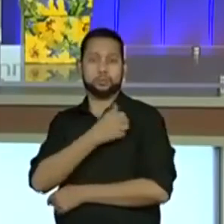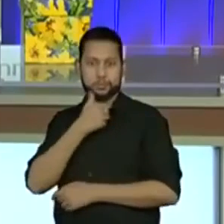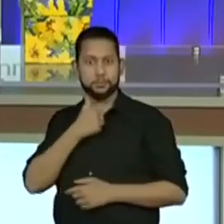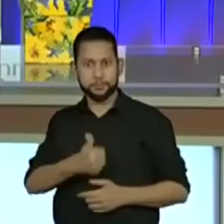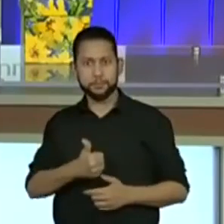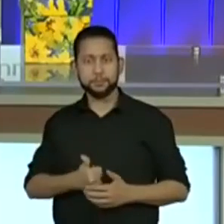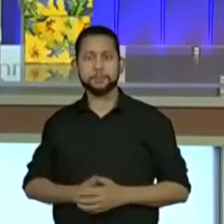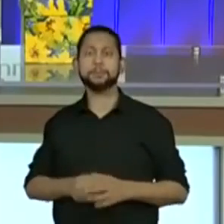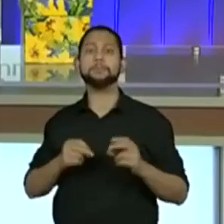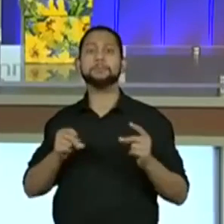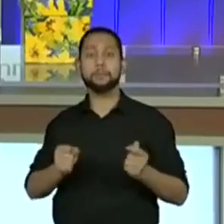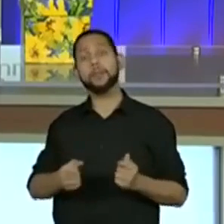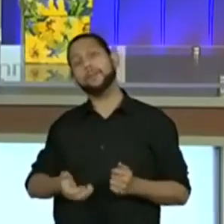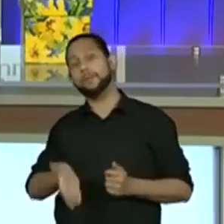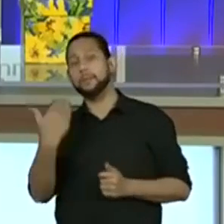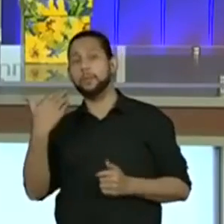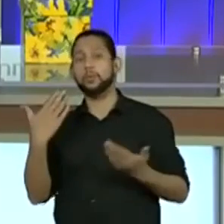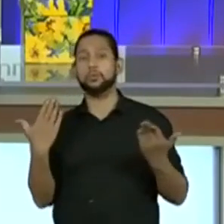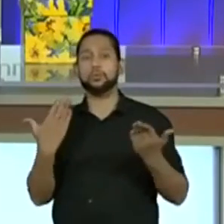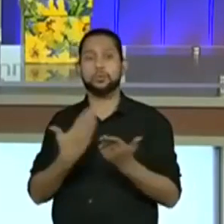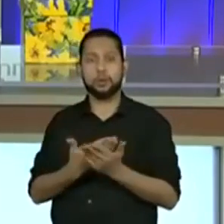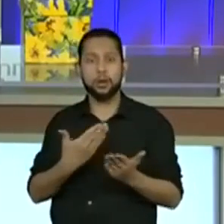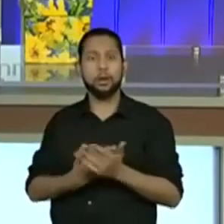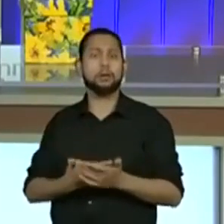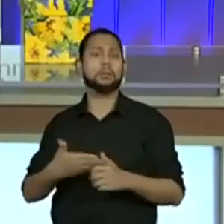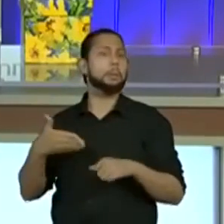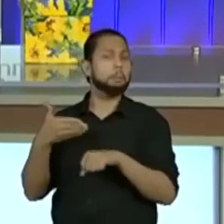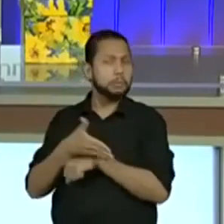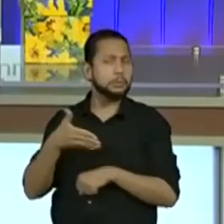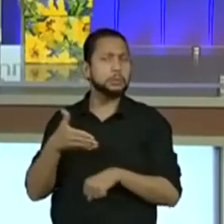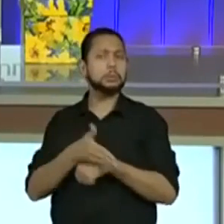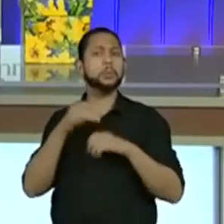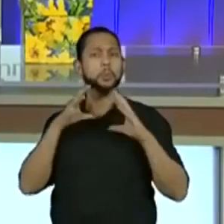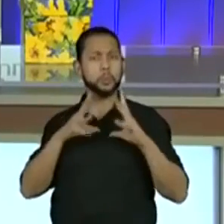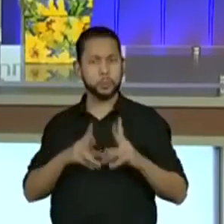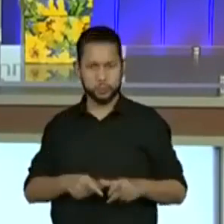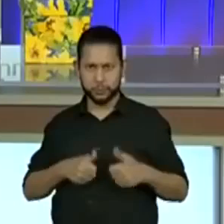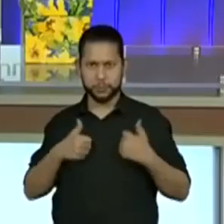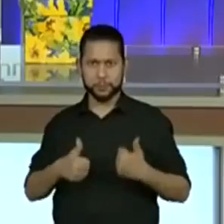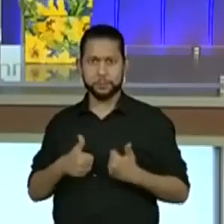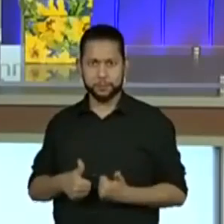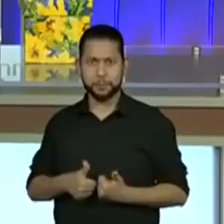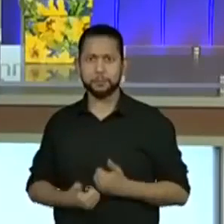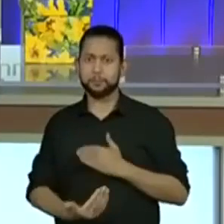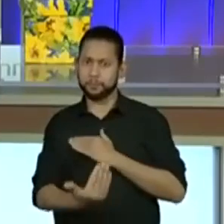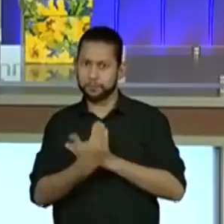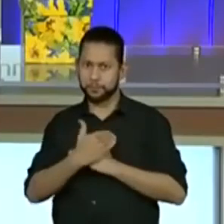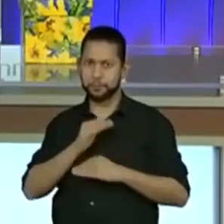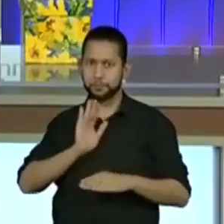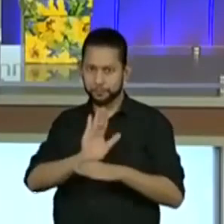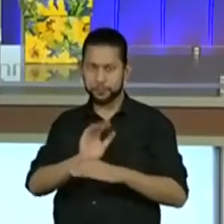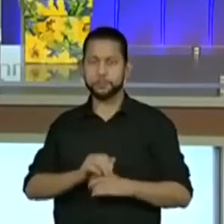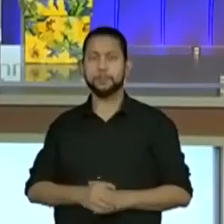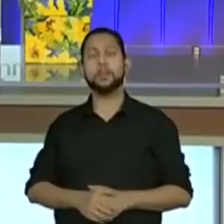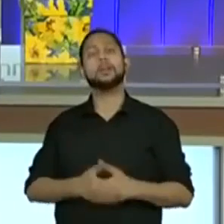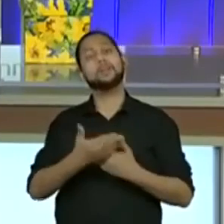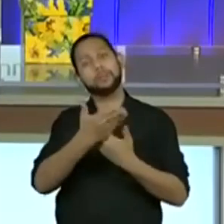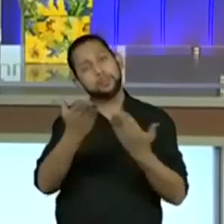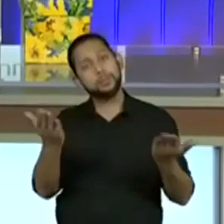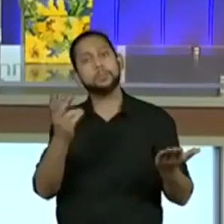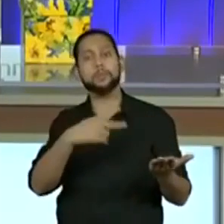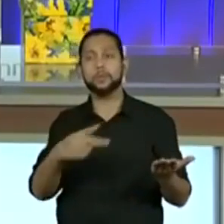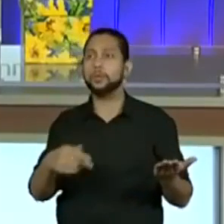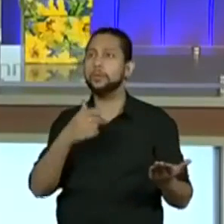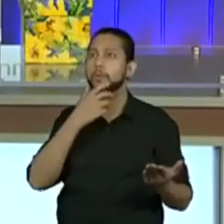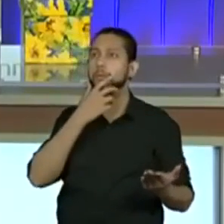certo? Vou contar com vocês hoje e vocês contem aqui comigo, certo? Professores, boa tarde a todos vocês que estão aqui no